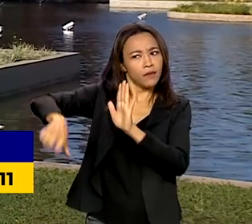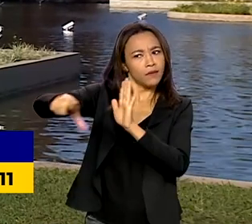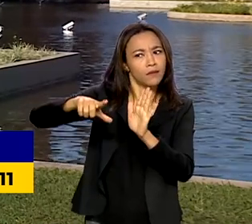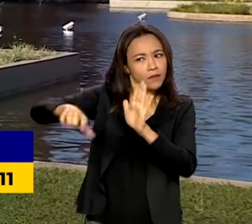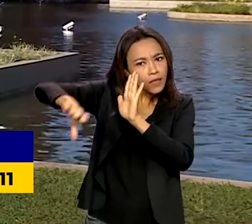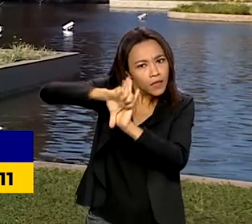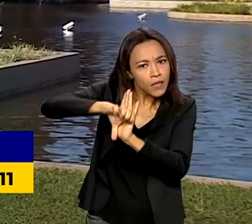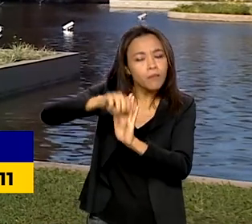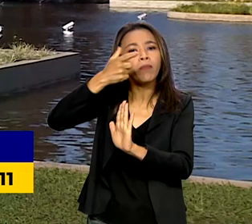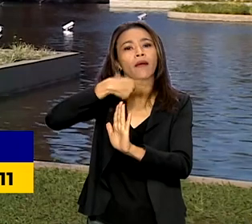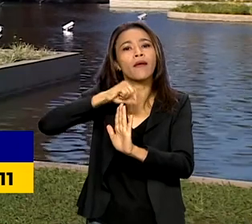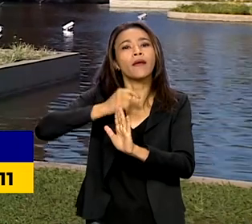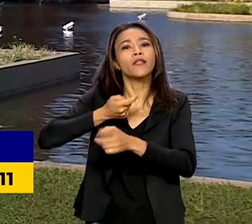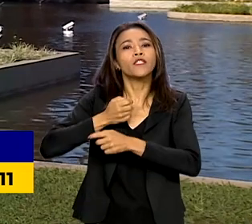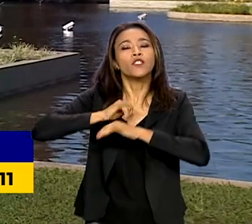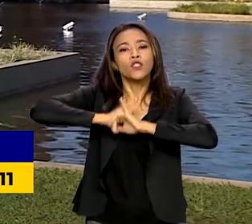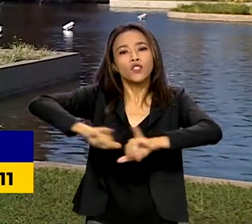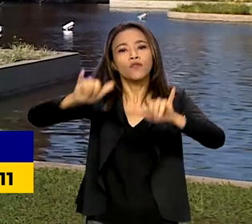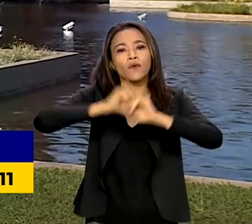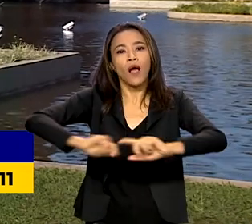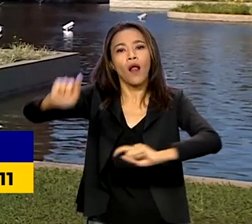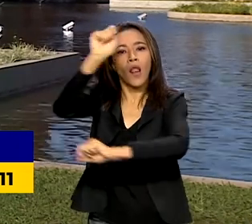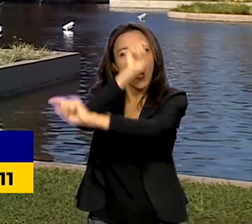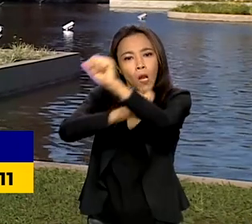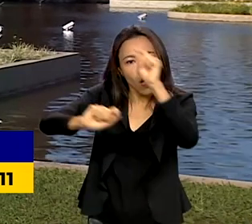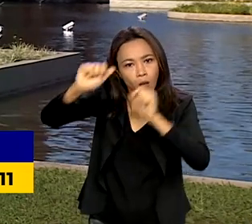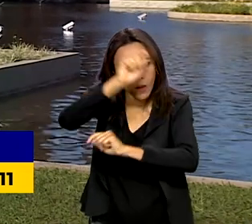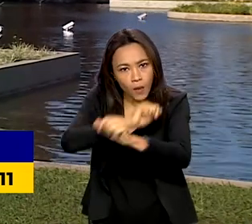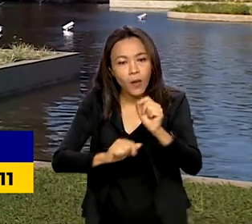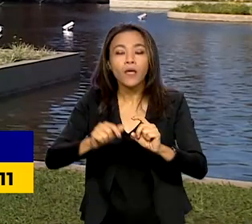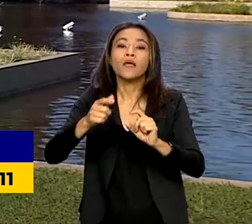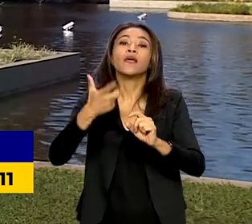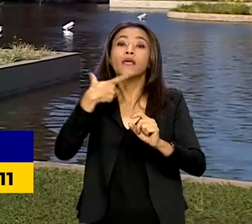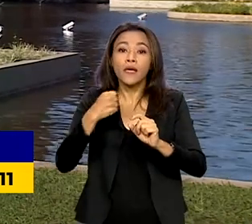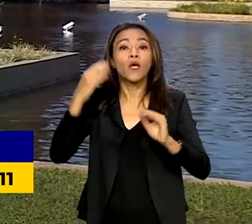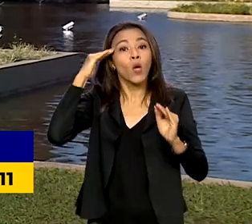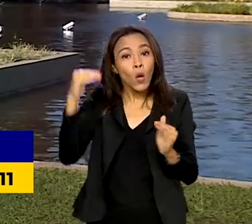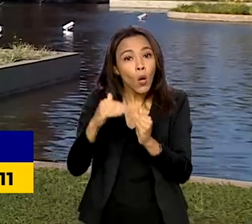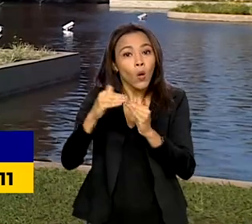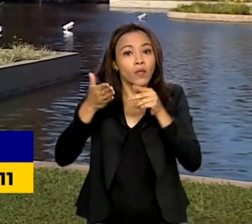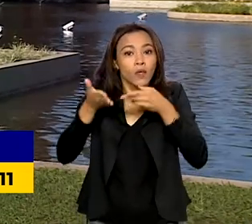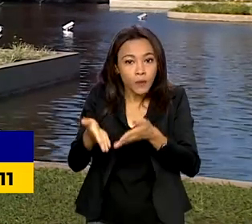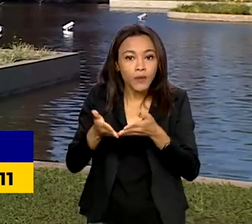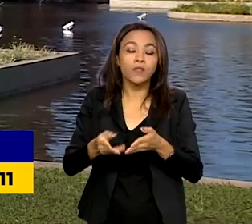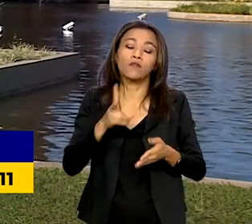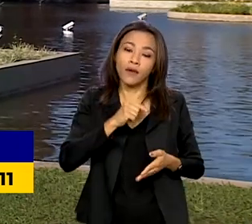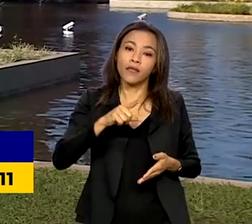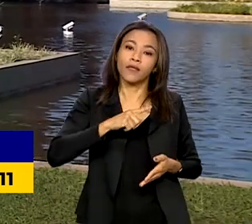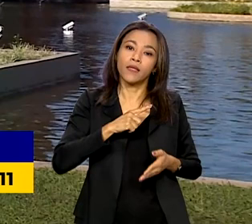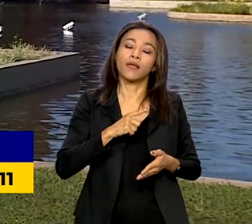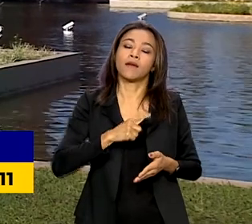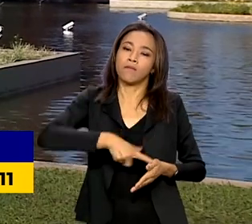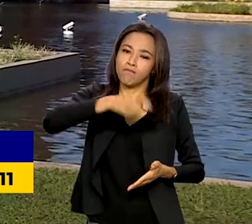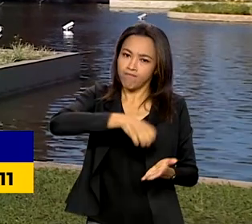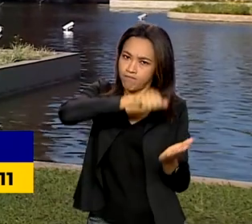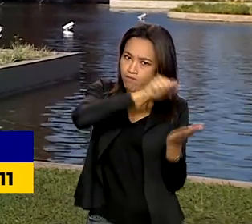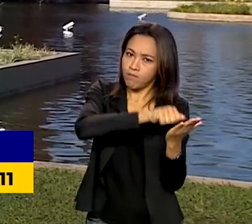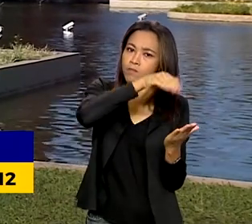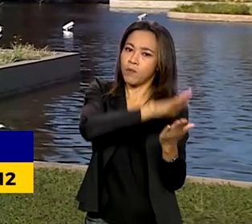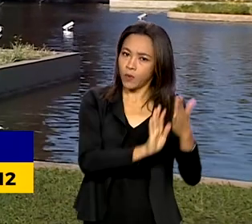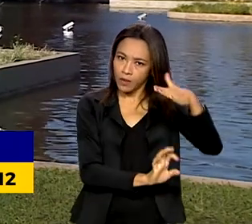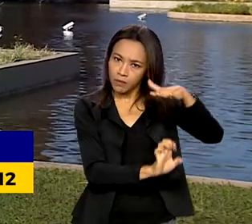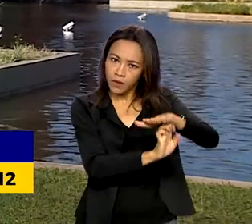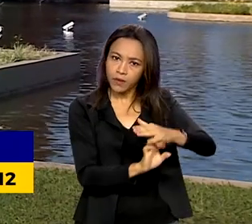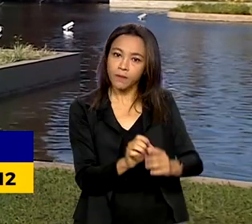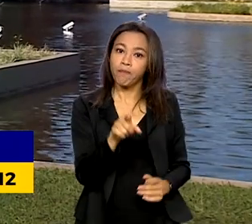e responsabilizar as redes por irregularidades cometidas em seus ambientes virtuais. Segundo o ministro Flávio Dino,